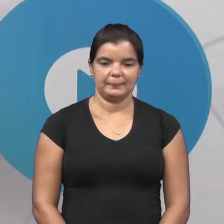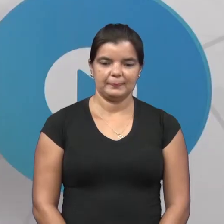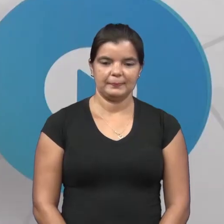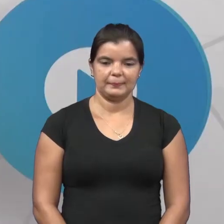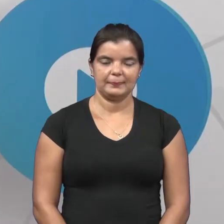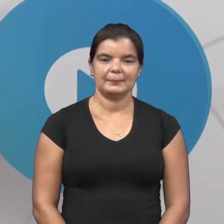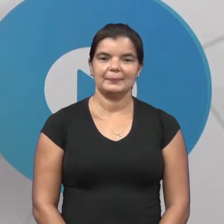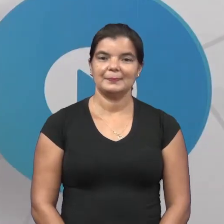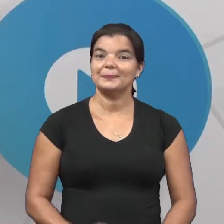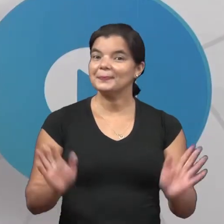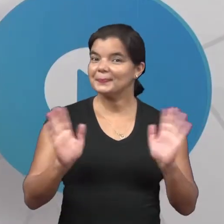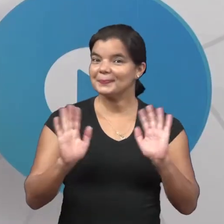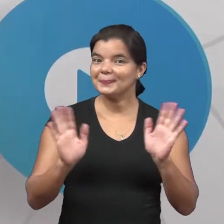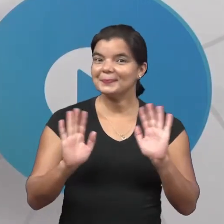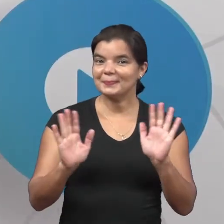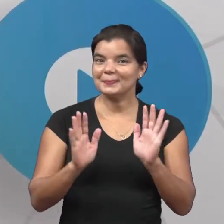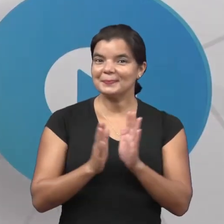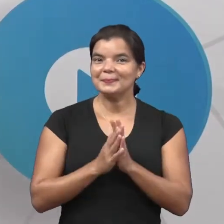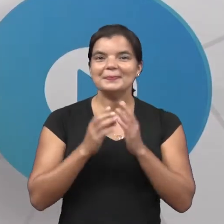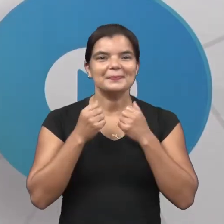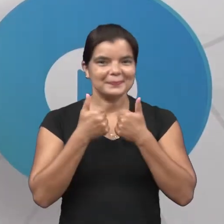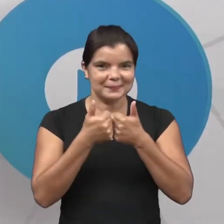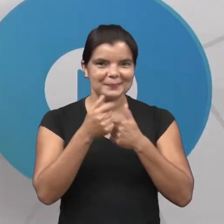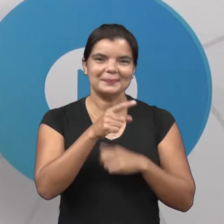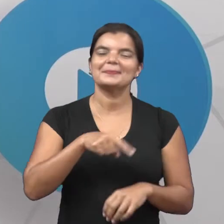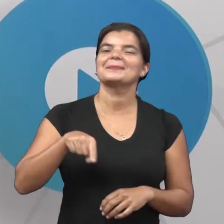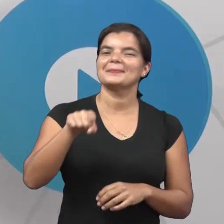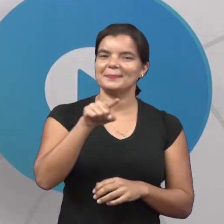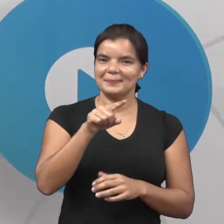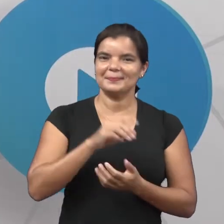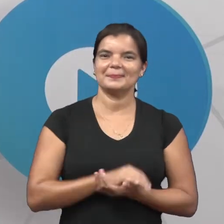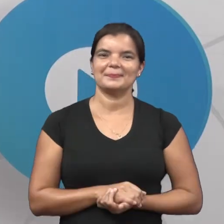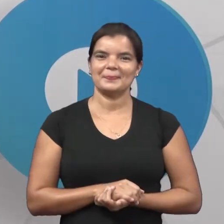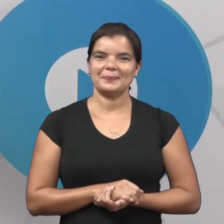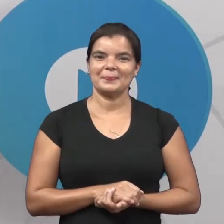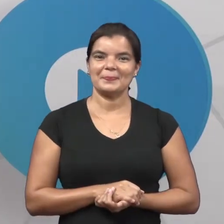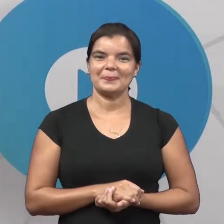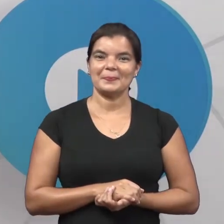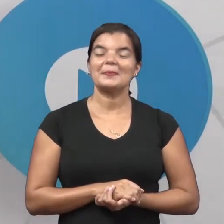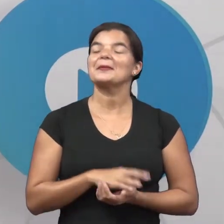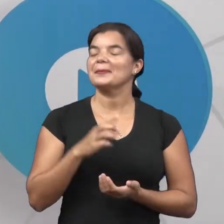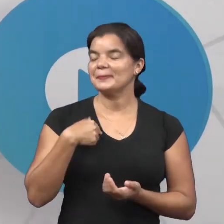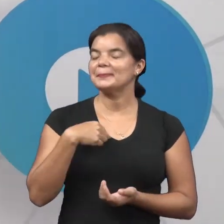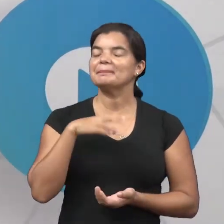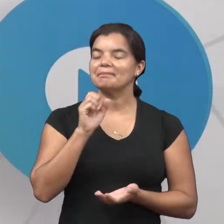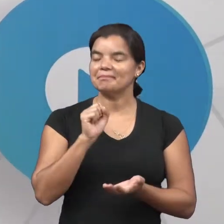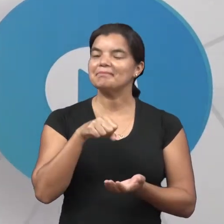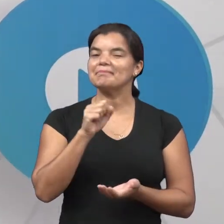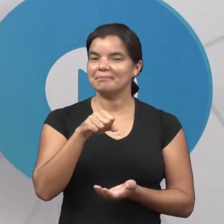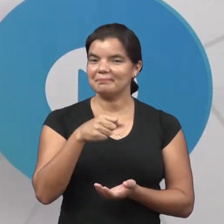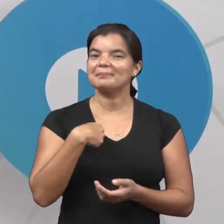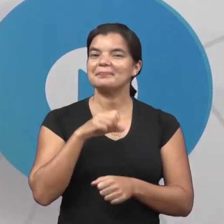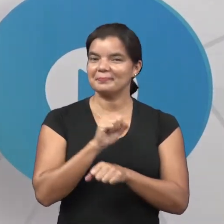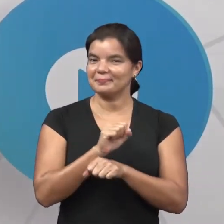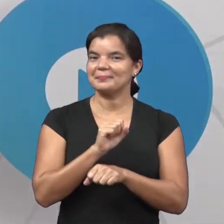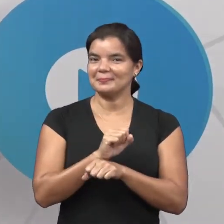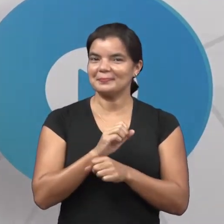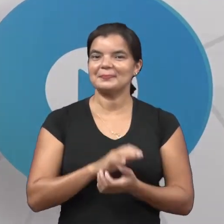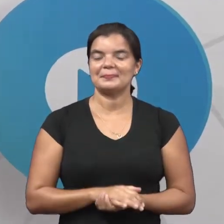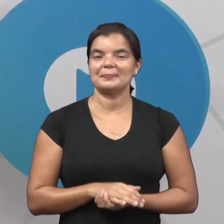Olá, tudo bem com vocês? Sinceramente, espero que sim.